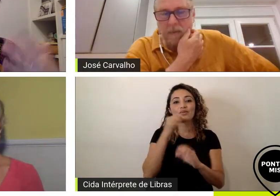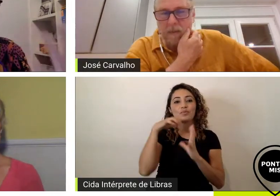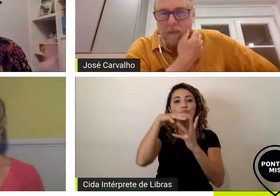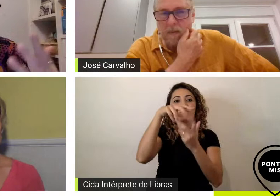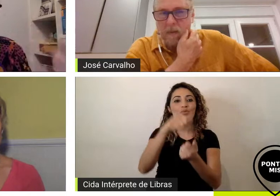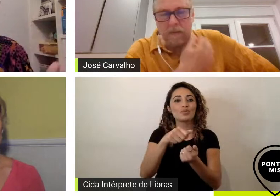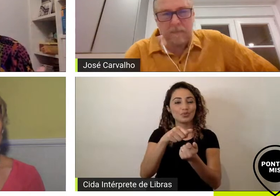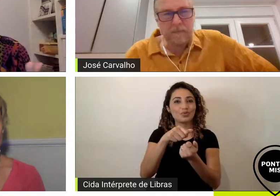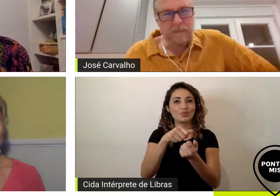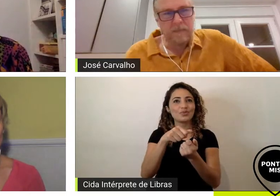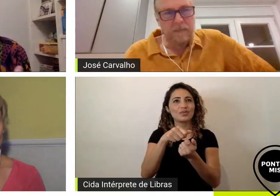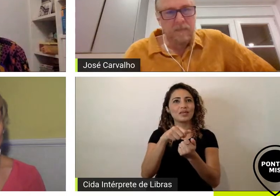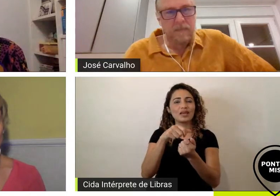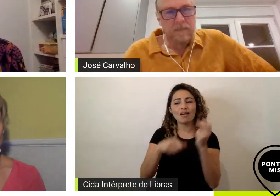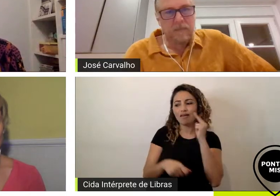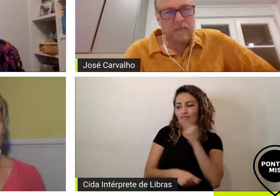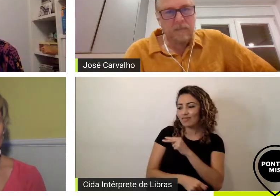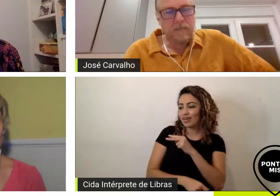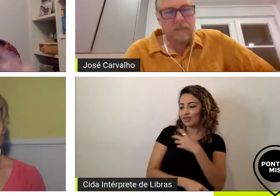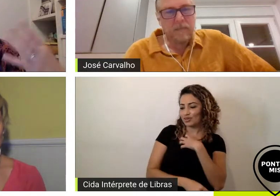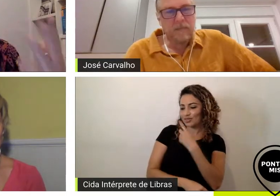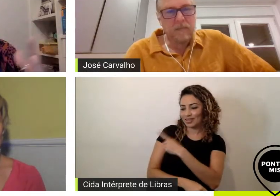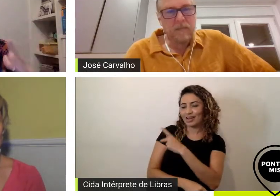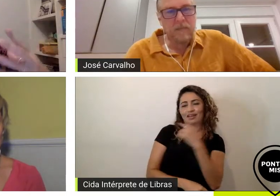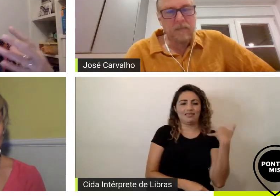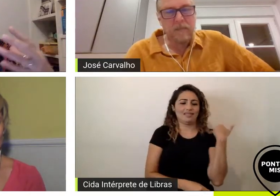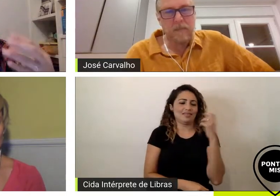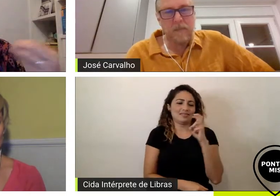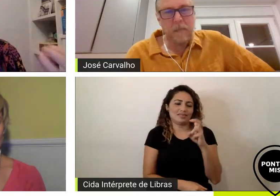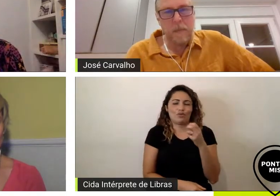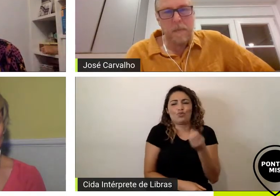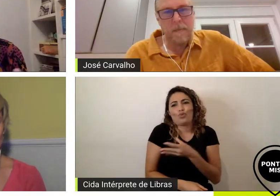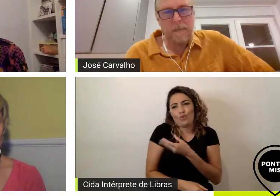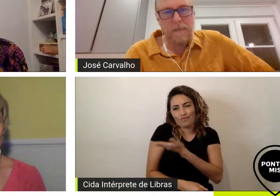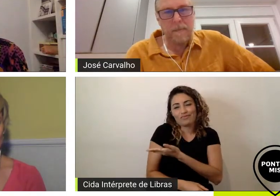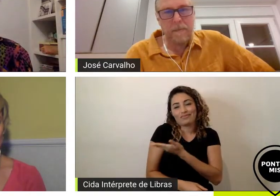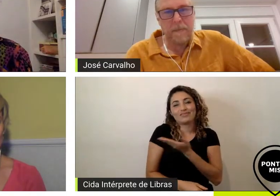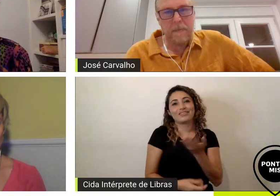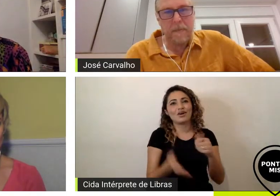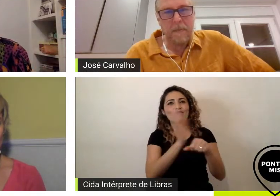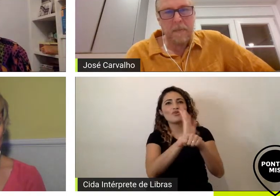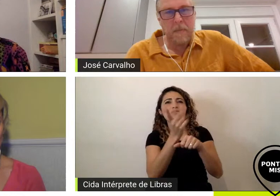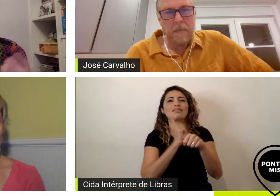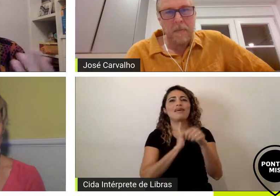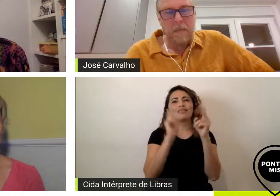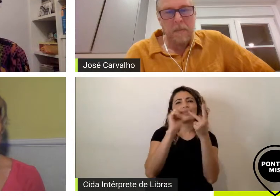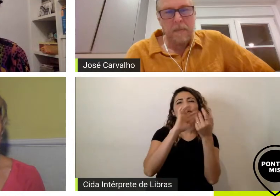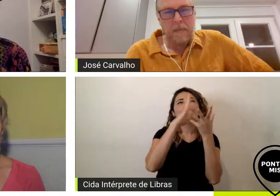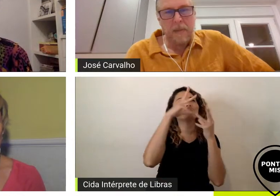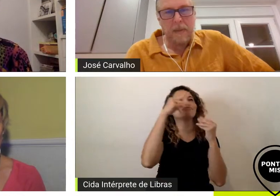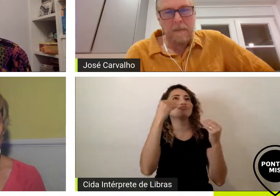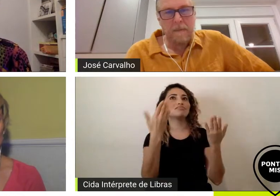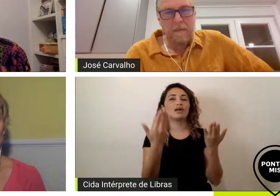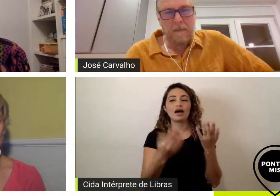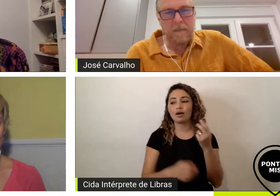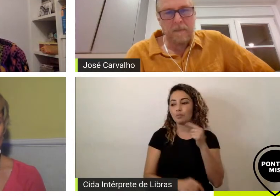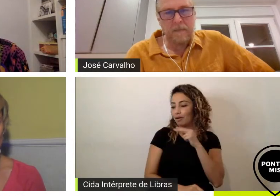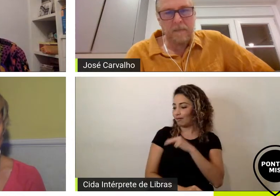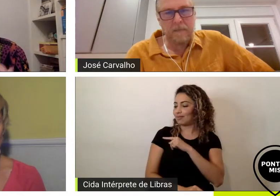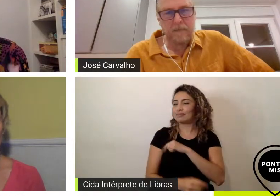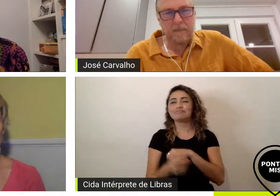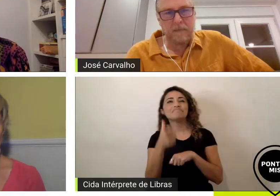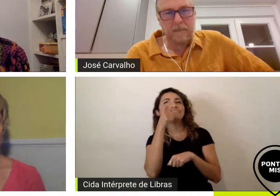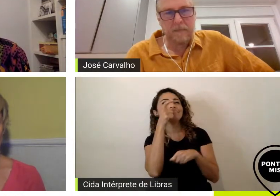sem entender muito porque 5 anos ainda é muito novo e o filme tem algumas abstrações mas como ele sentiu o filme de uma forma